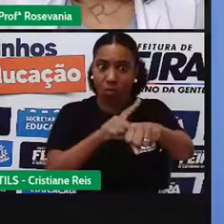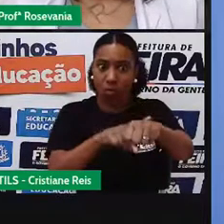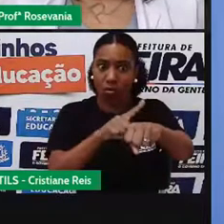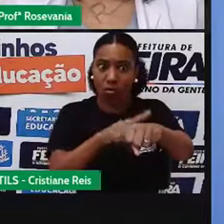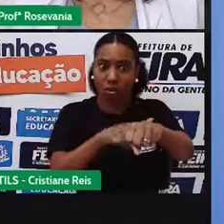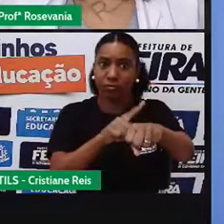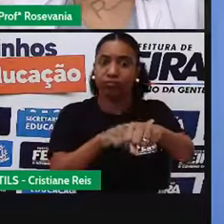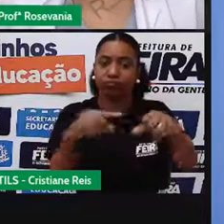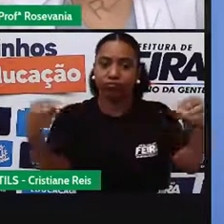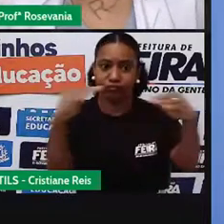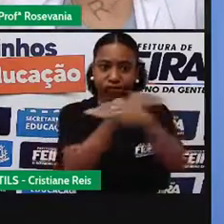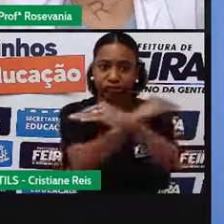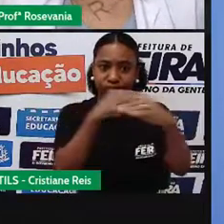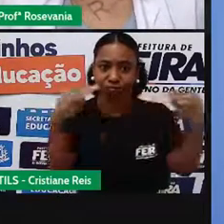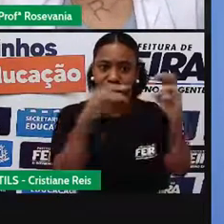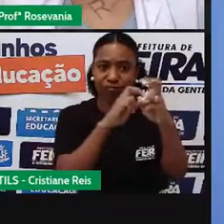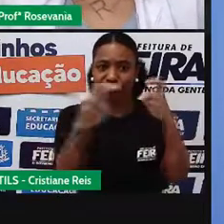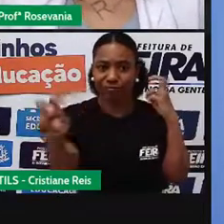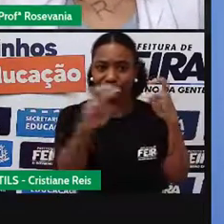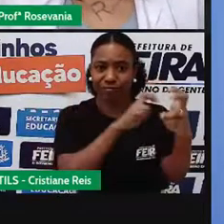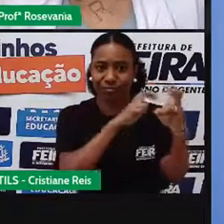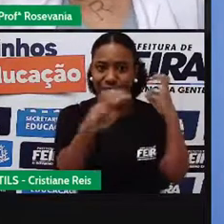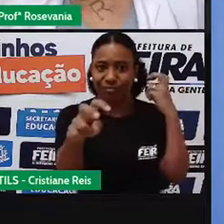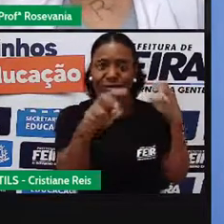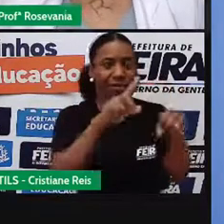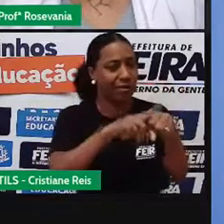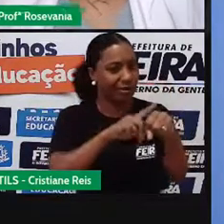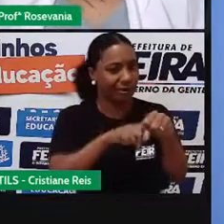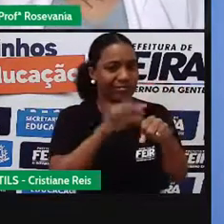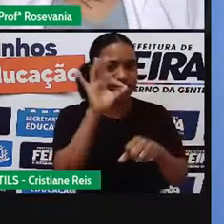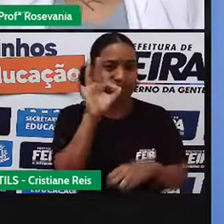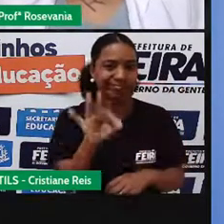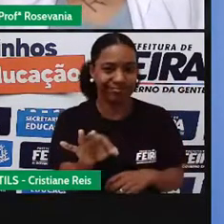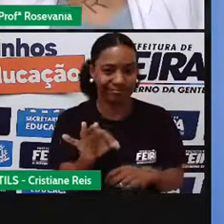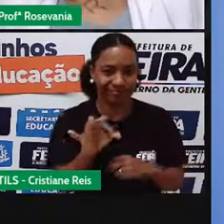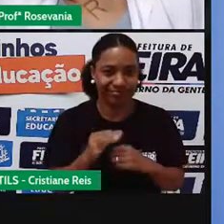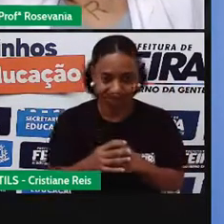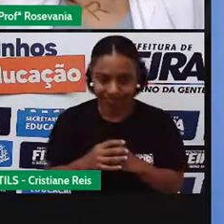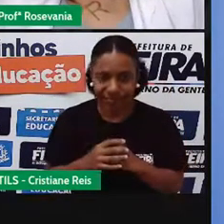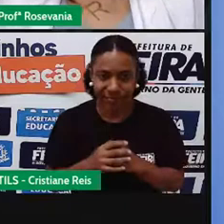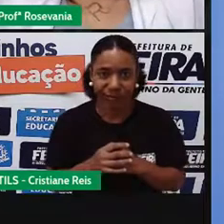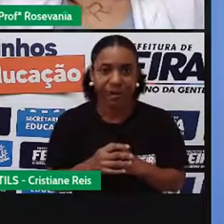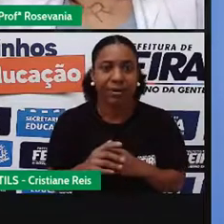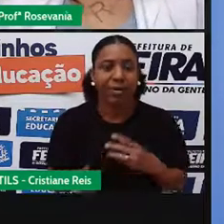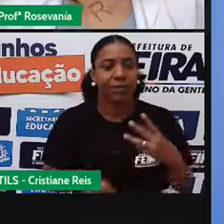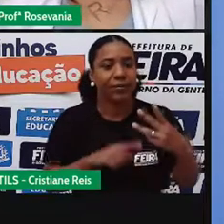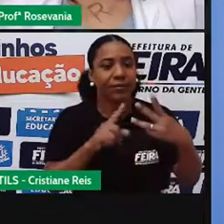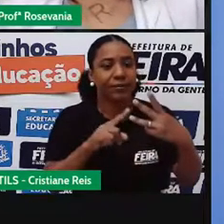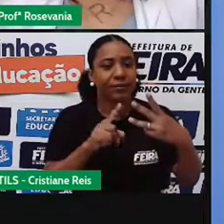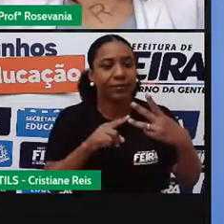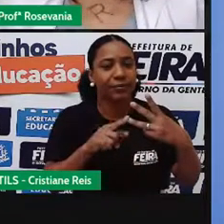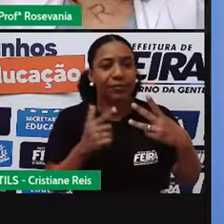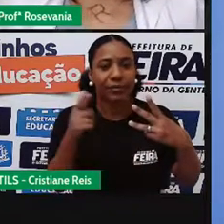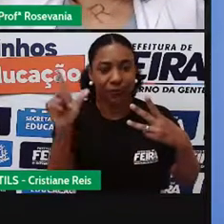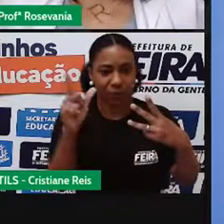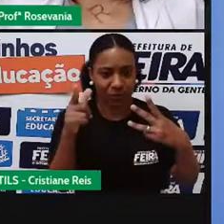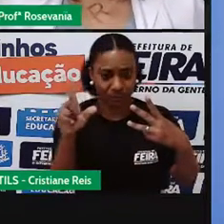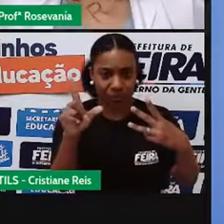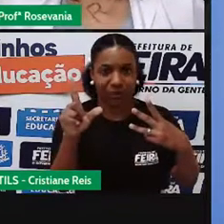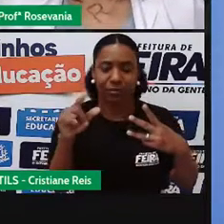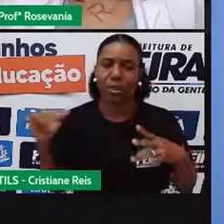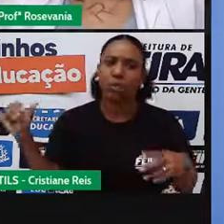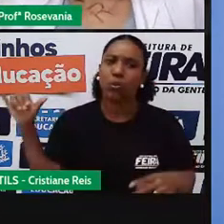venham a se chocar. Quando a gente fala, né, do modal aéreo, né, ou seja, né, dos